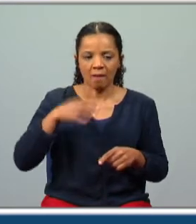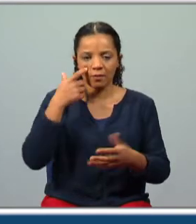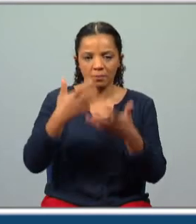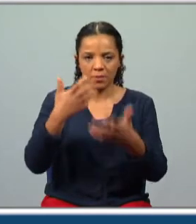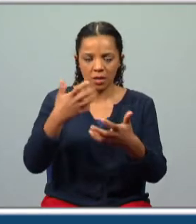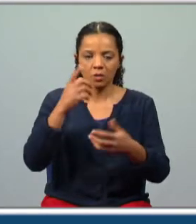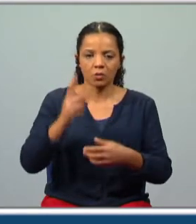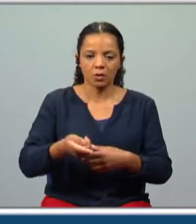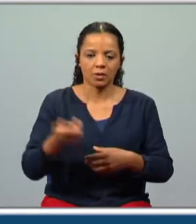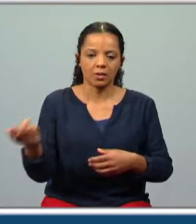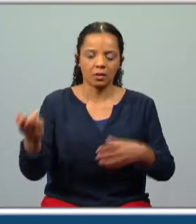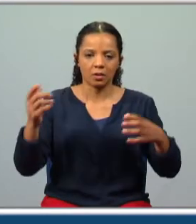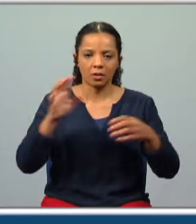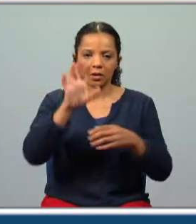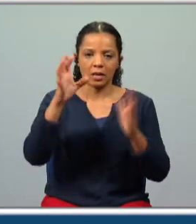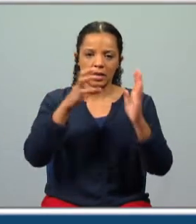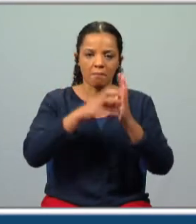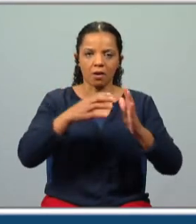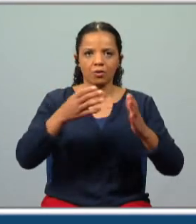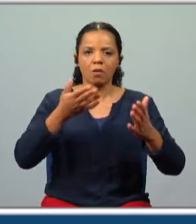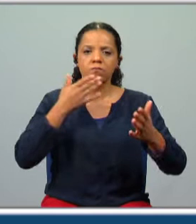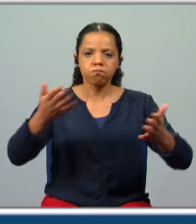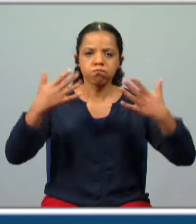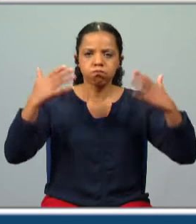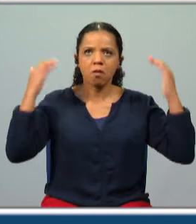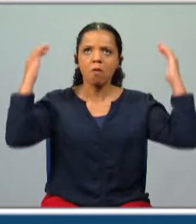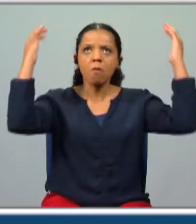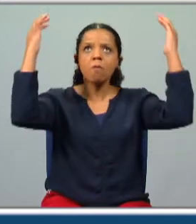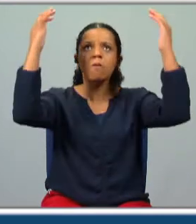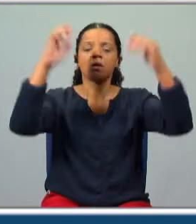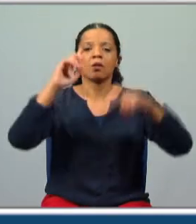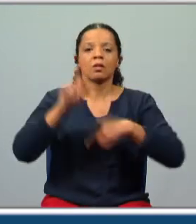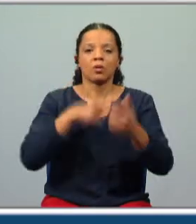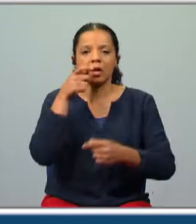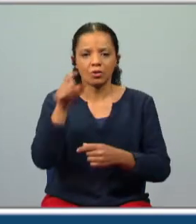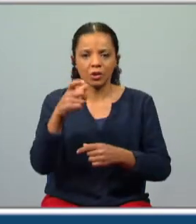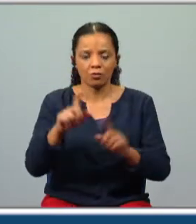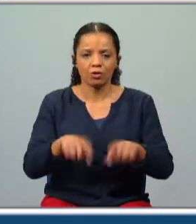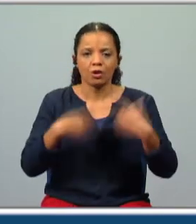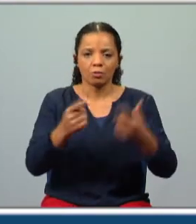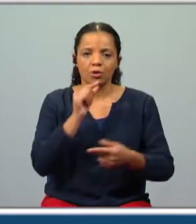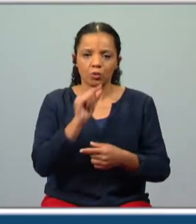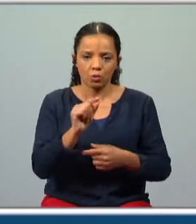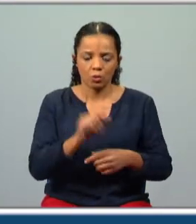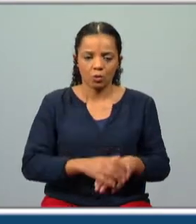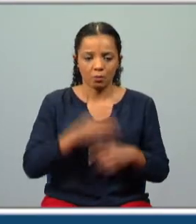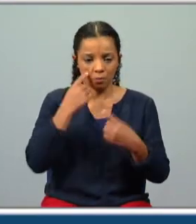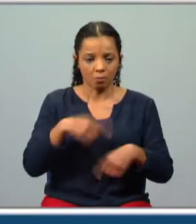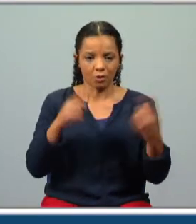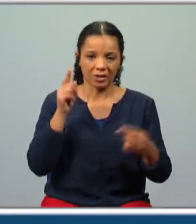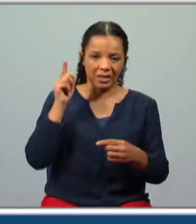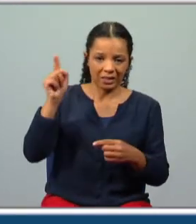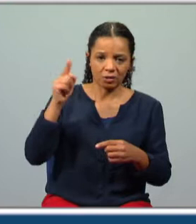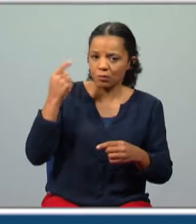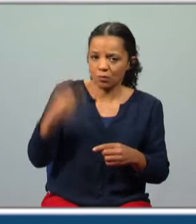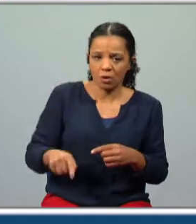ênfase a esta imagem gigantesca, mas depois os adjetivos após os nomes a mostrar que é aquilo e aquilo